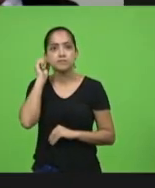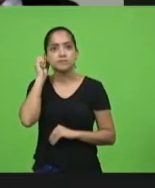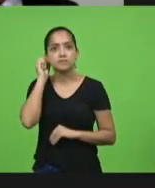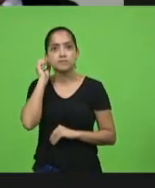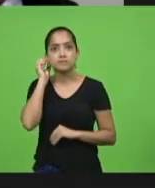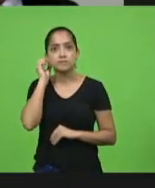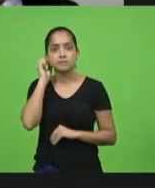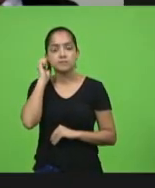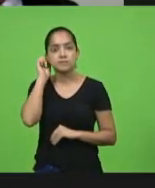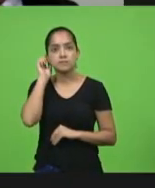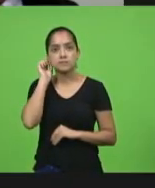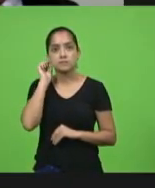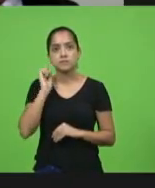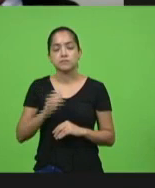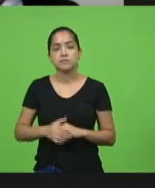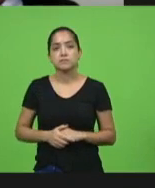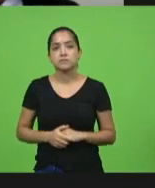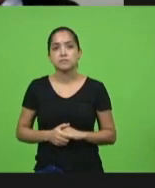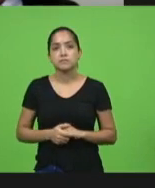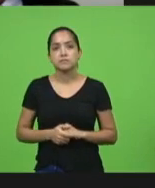deputada Ada de Luca.